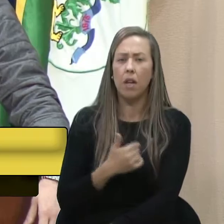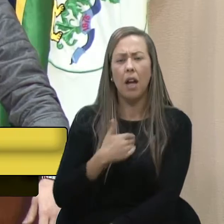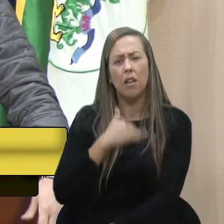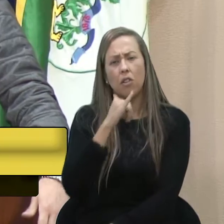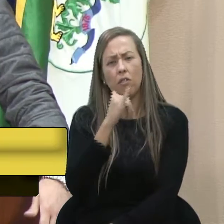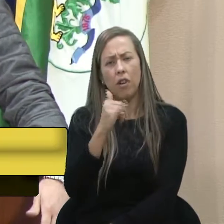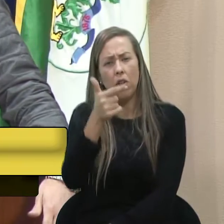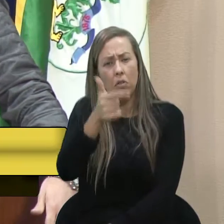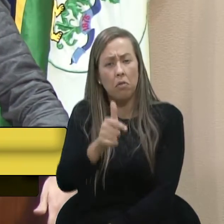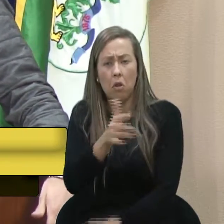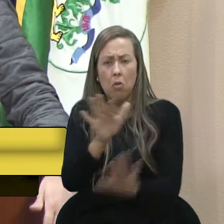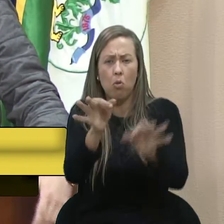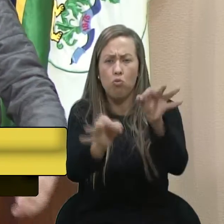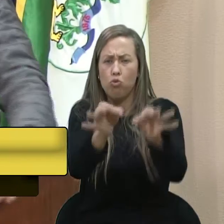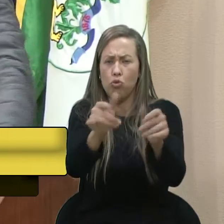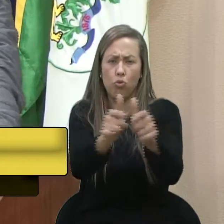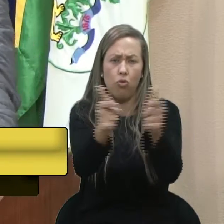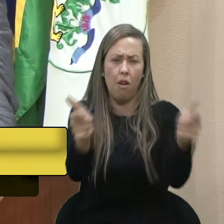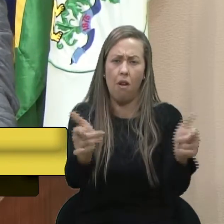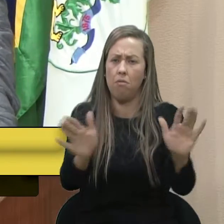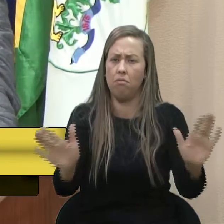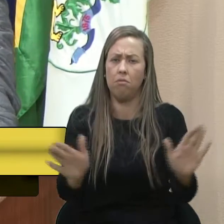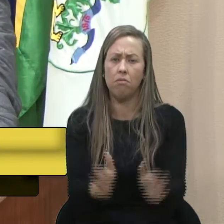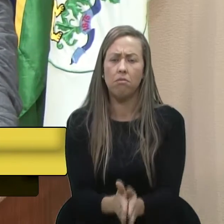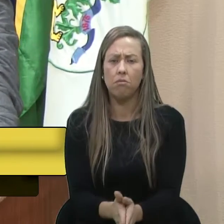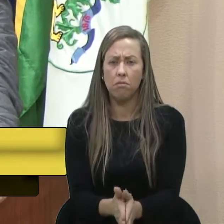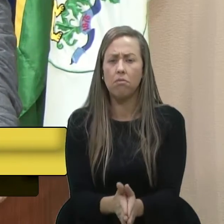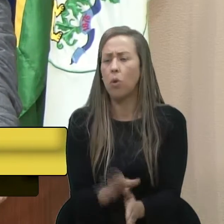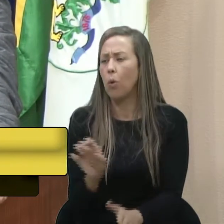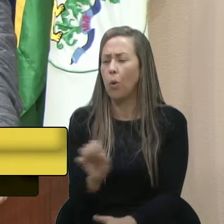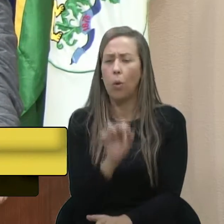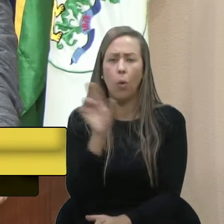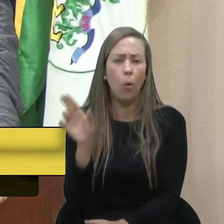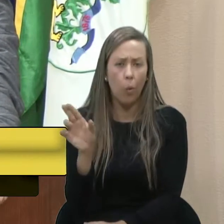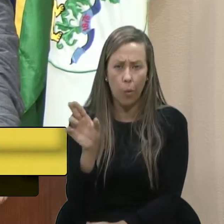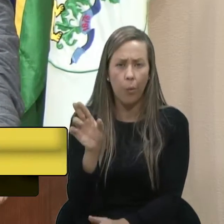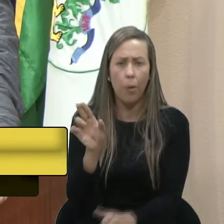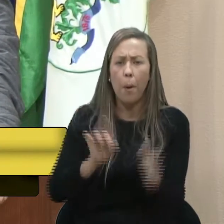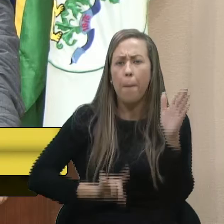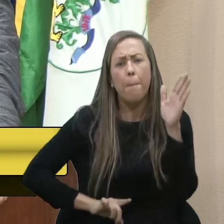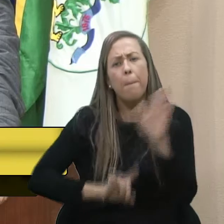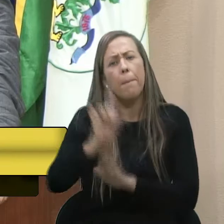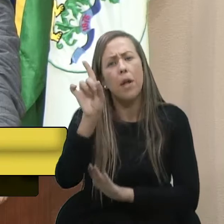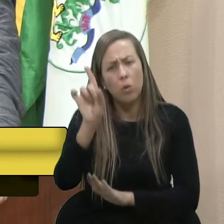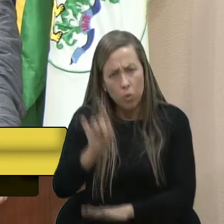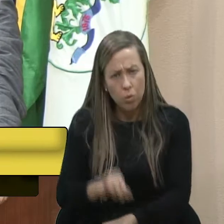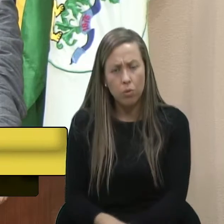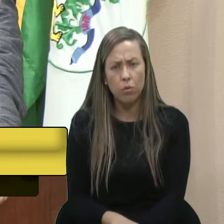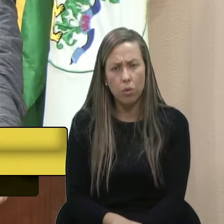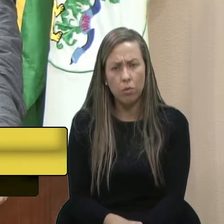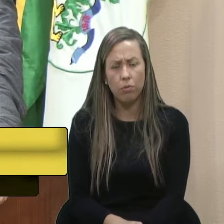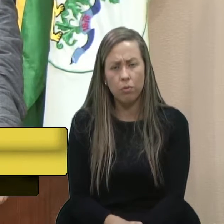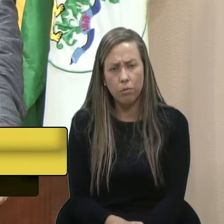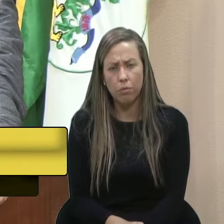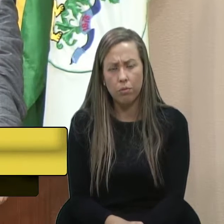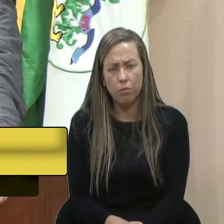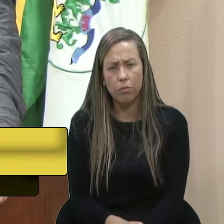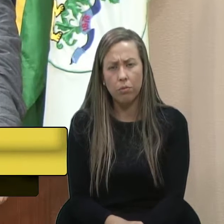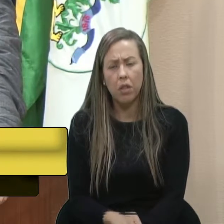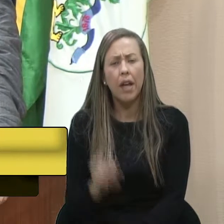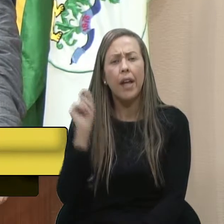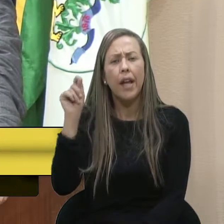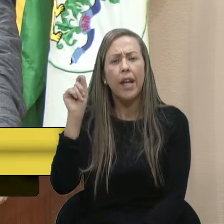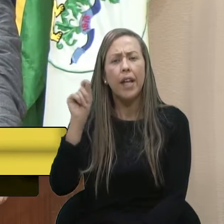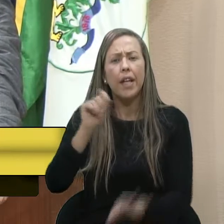digo, e não julgo o jornal e julgo, ou questiono, melhor dizendo, quem